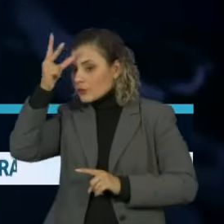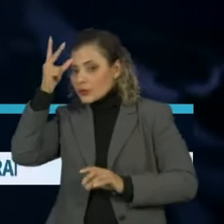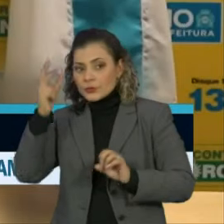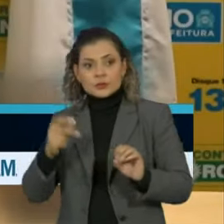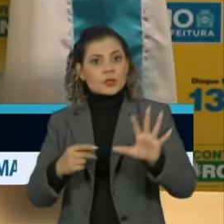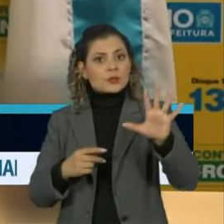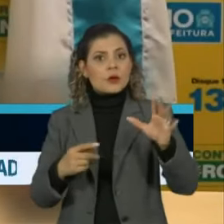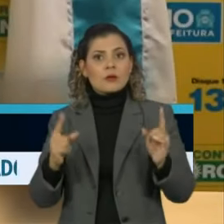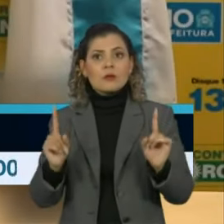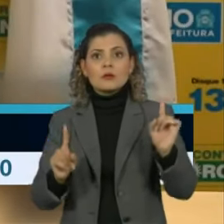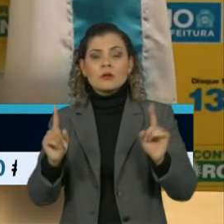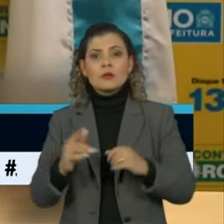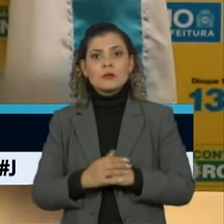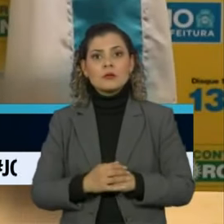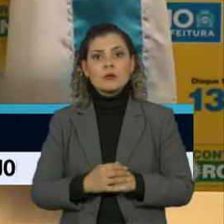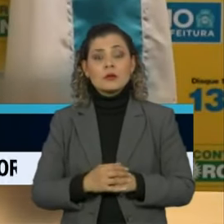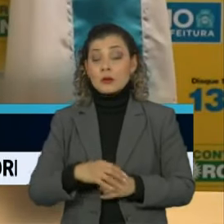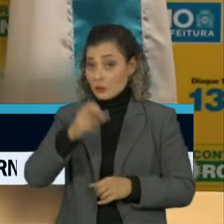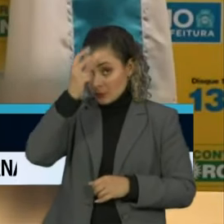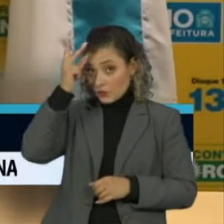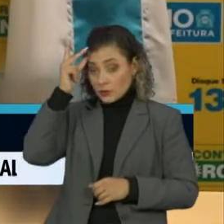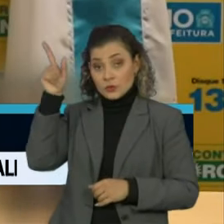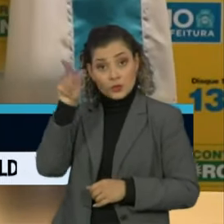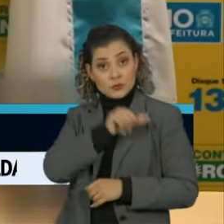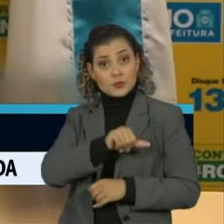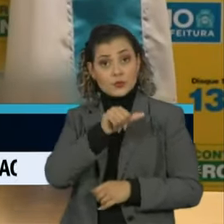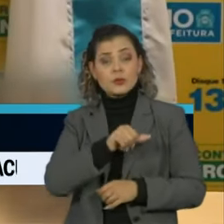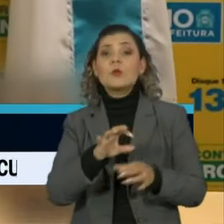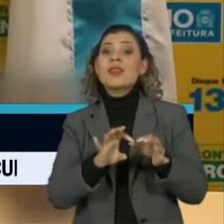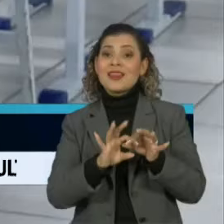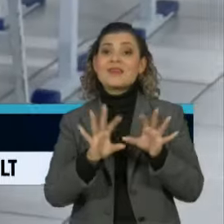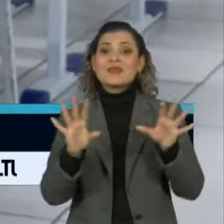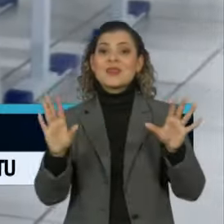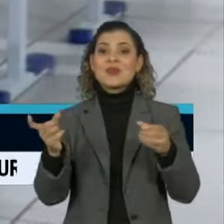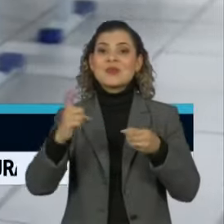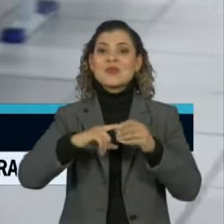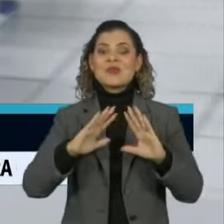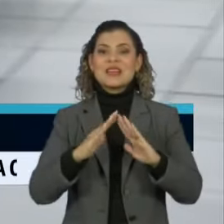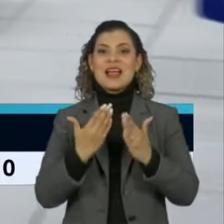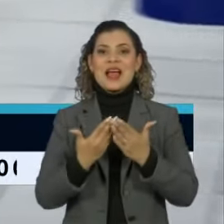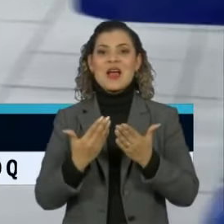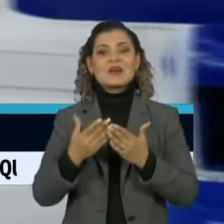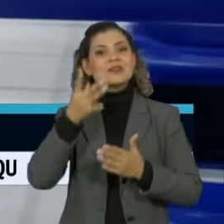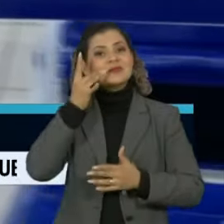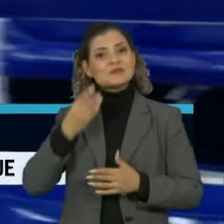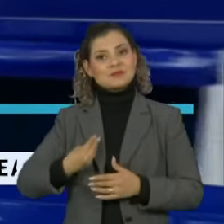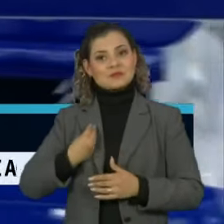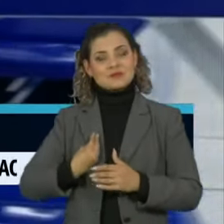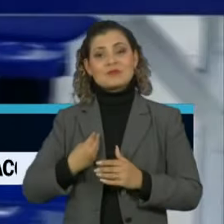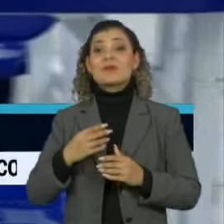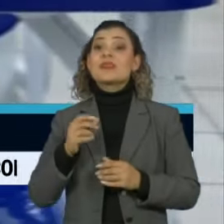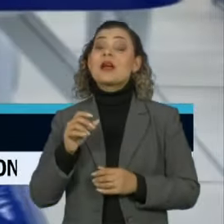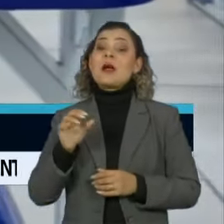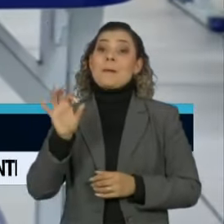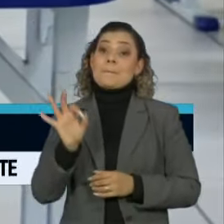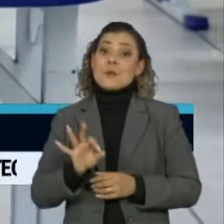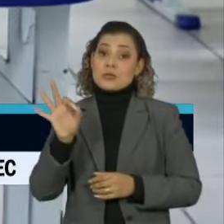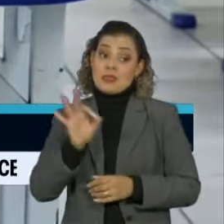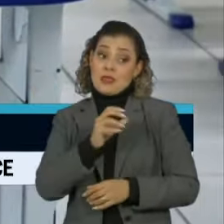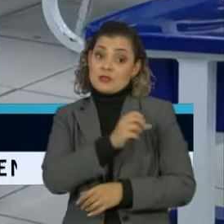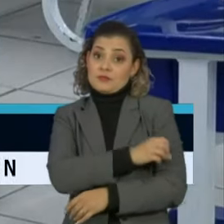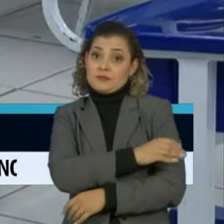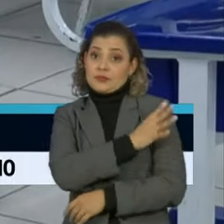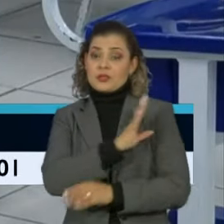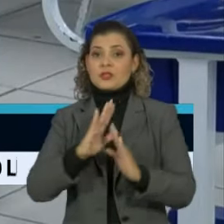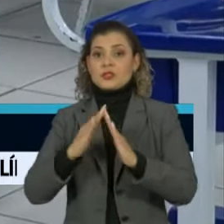estadual. A Prefeitura do Rio liberou de forma facultativa o retorno às aulas presenciais de parte do ensino fundamental de